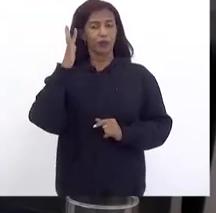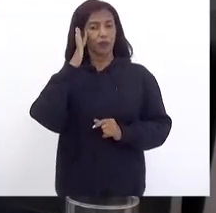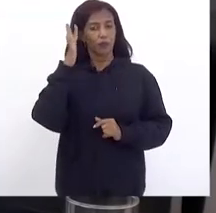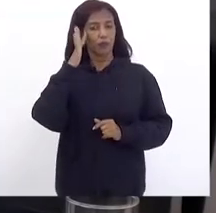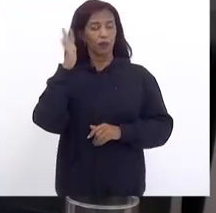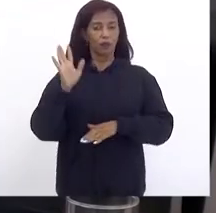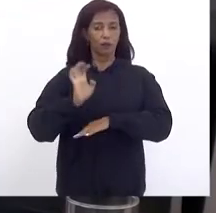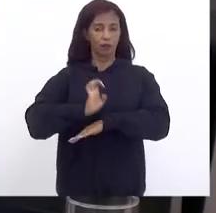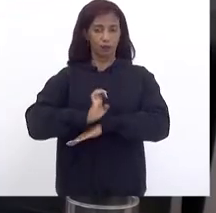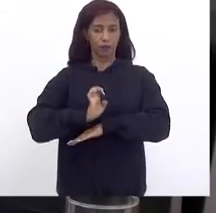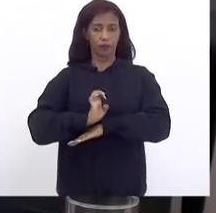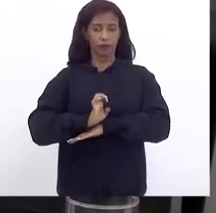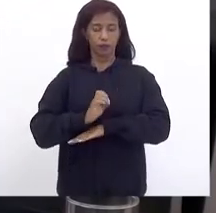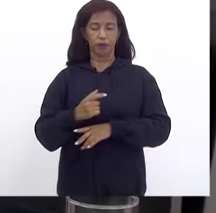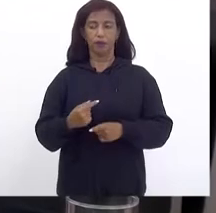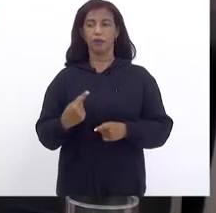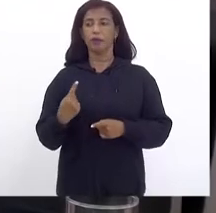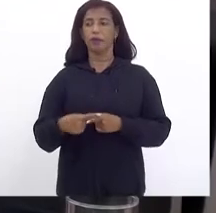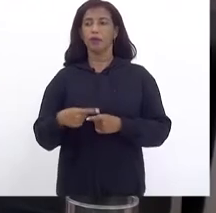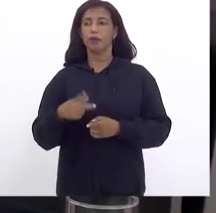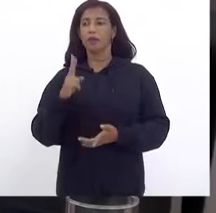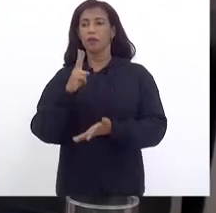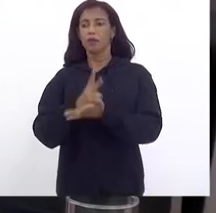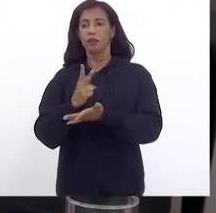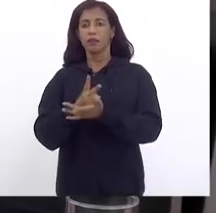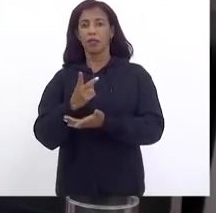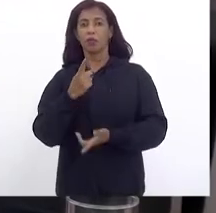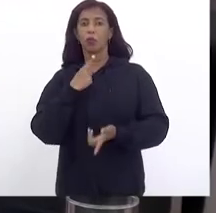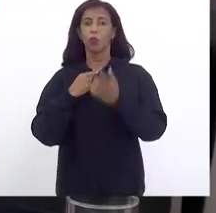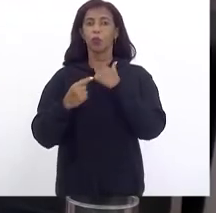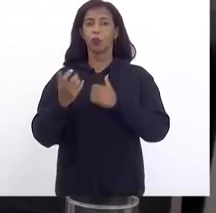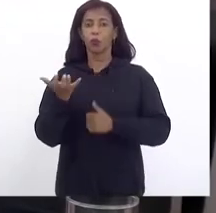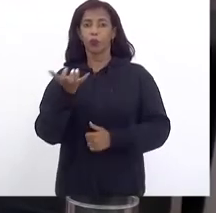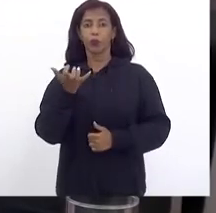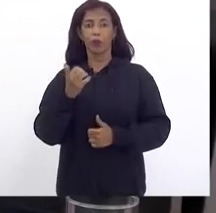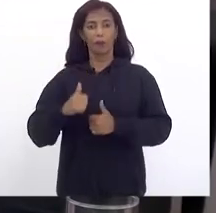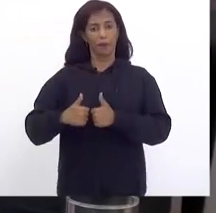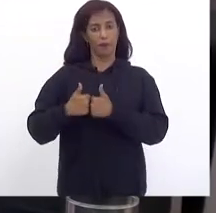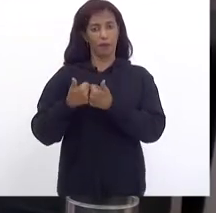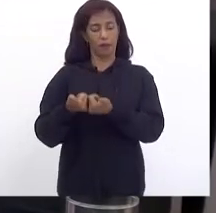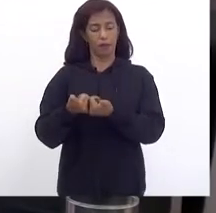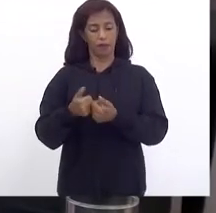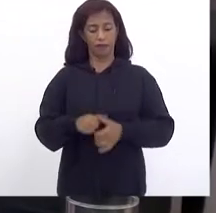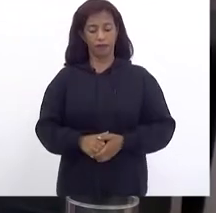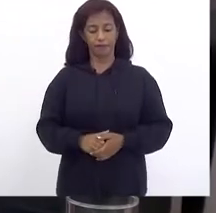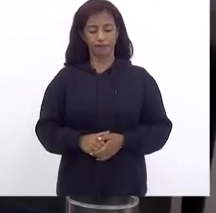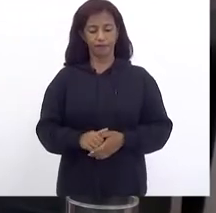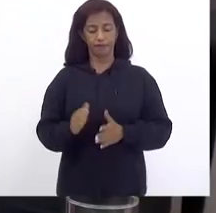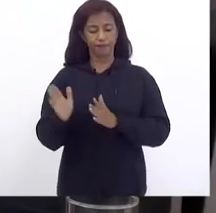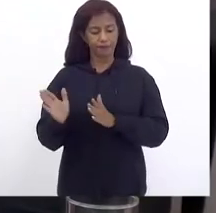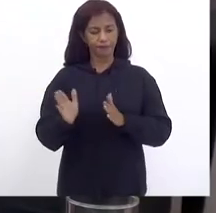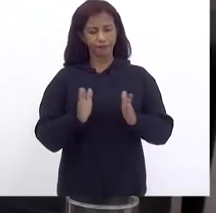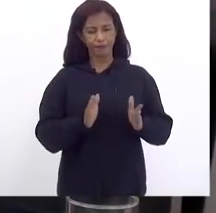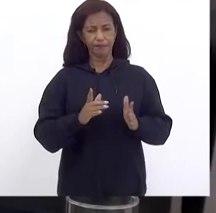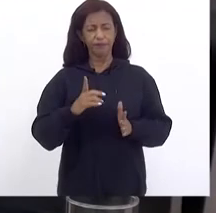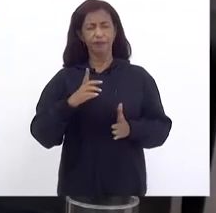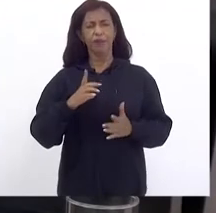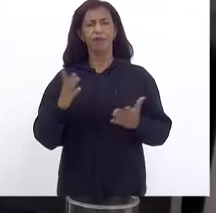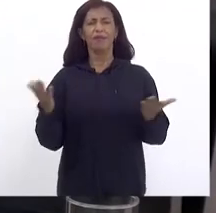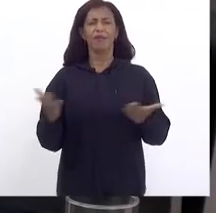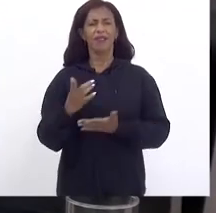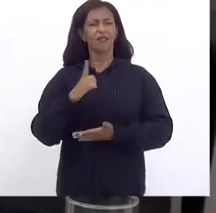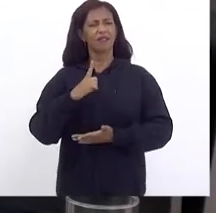Para o nosso estado Pois sempre vamos Querer o melhor Agora eu tenho Algumas